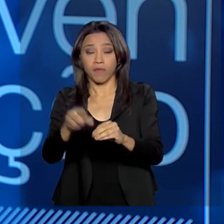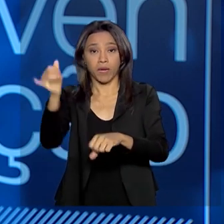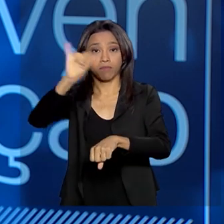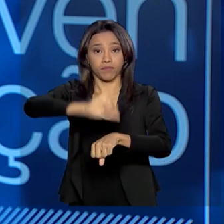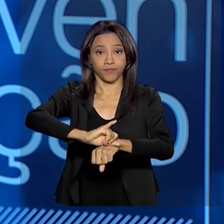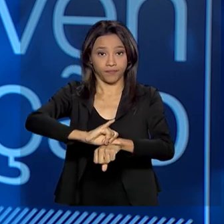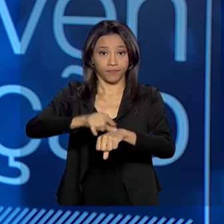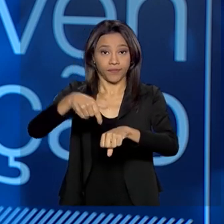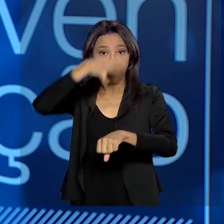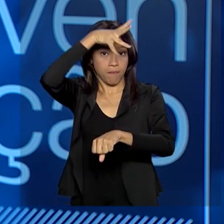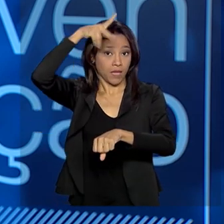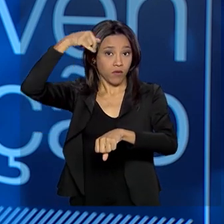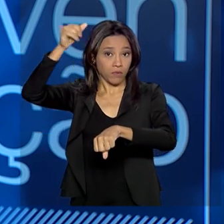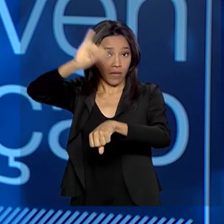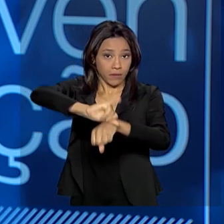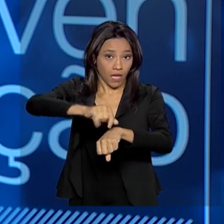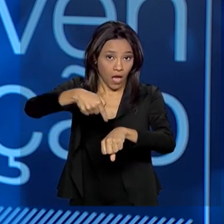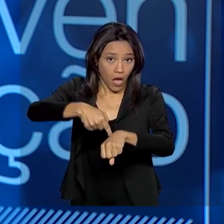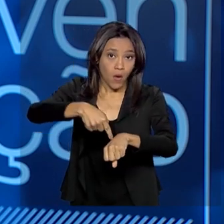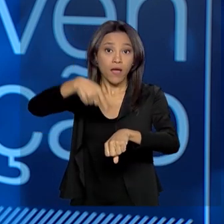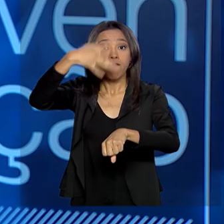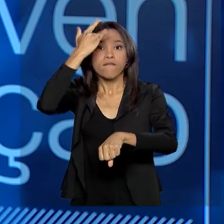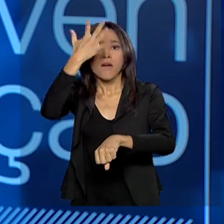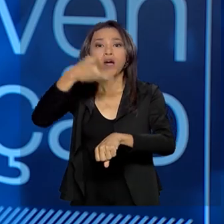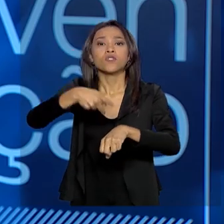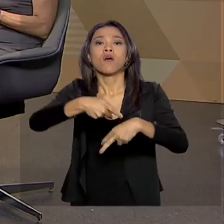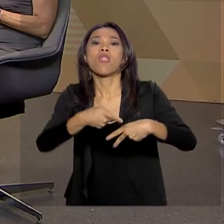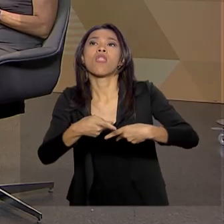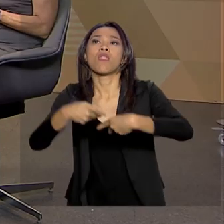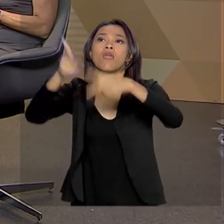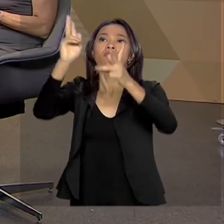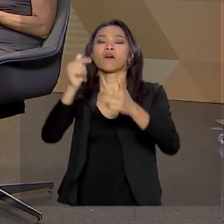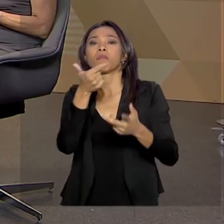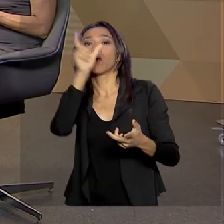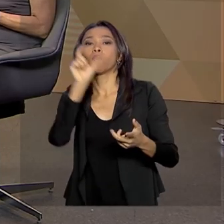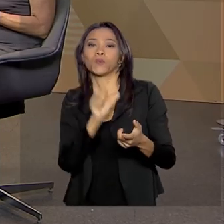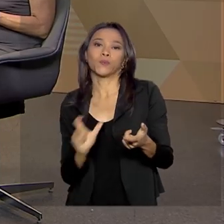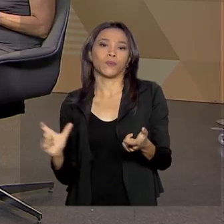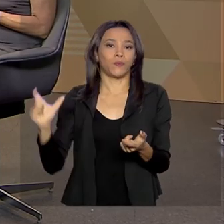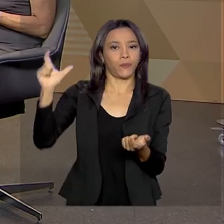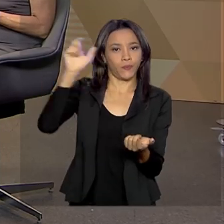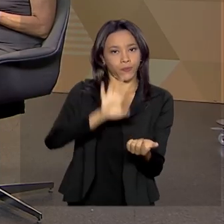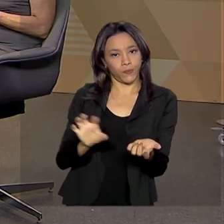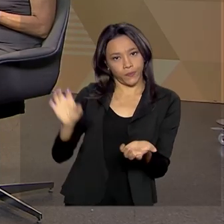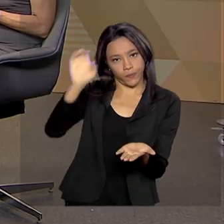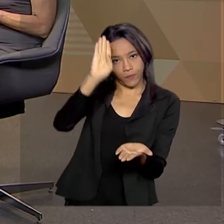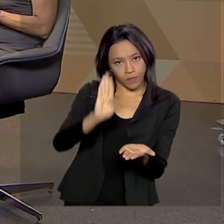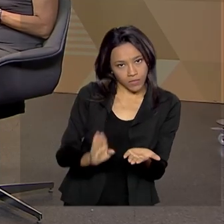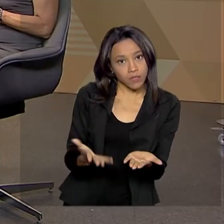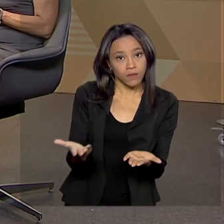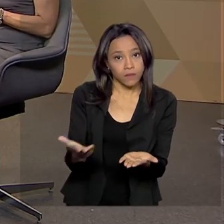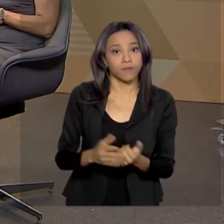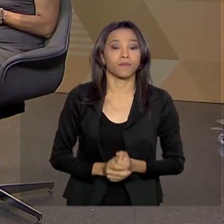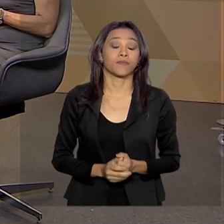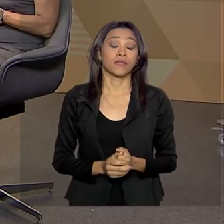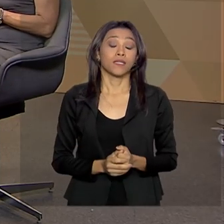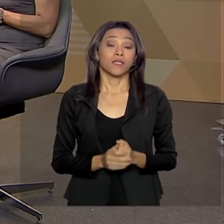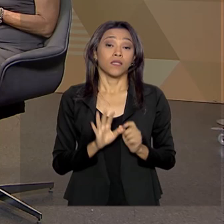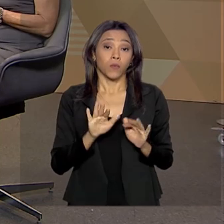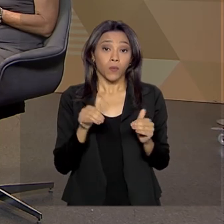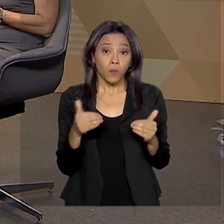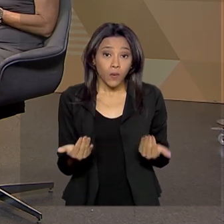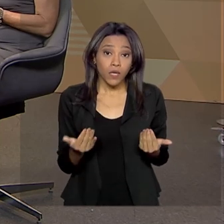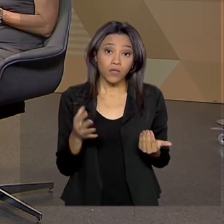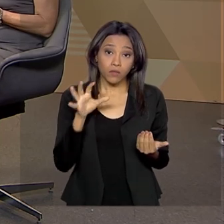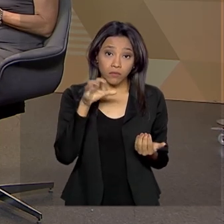levar esses imigrantes a outros pontos do país. E eles, quando